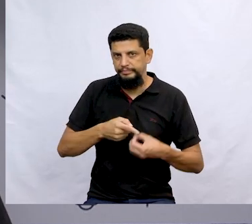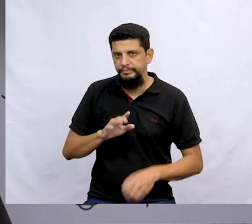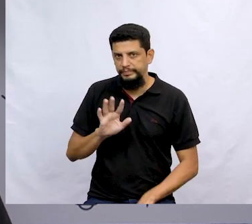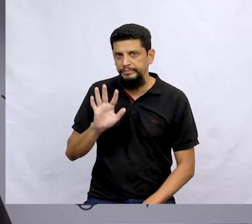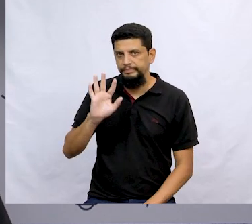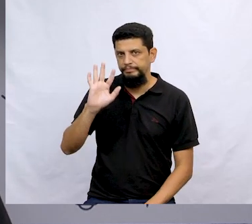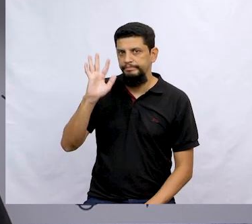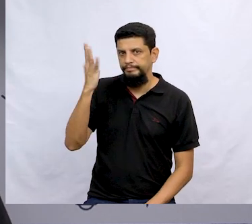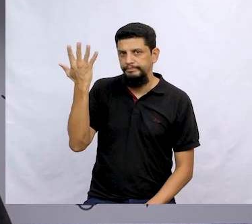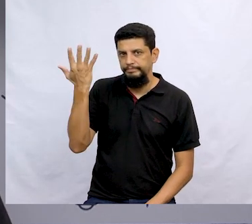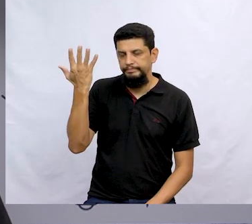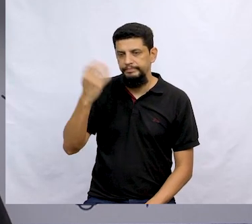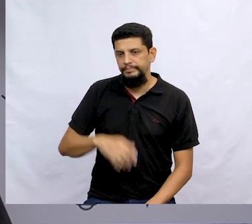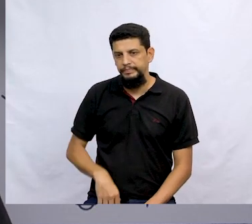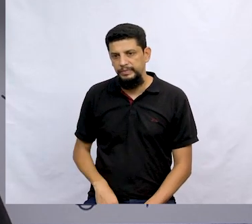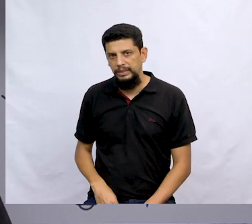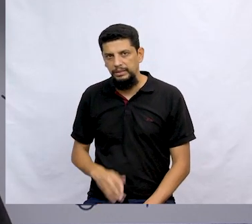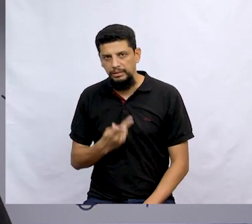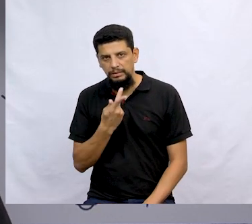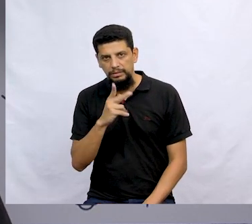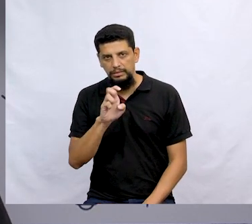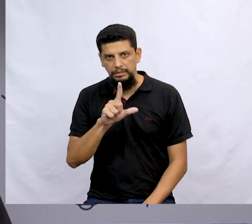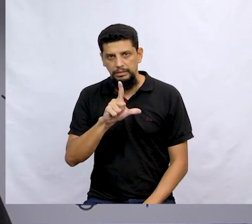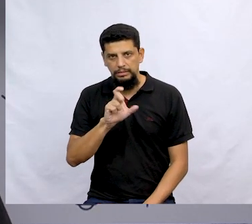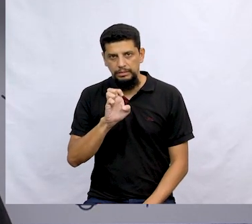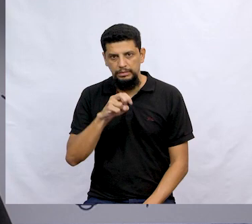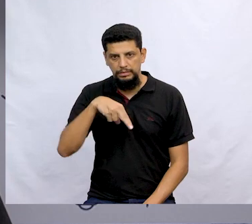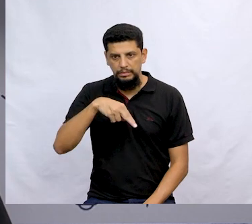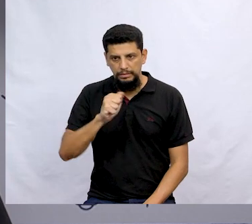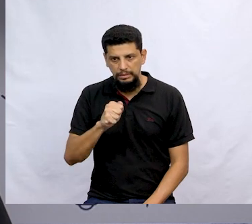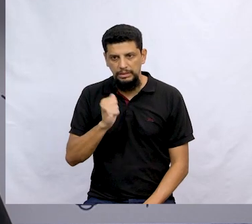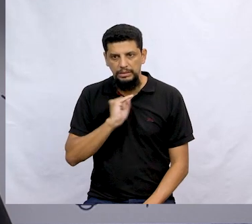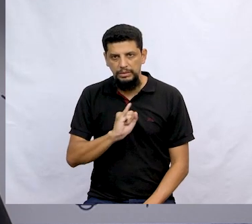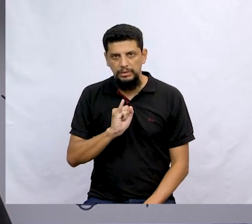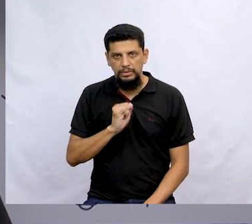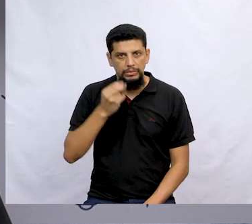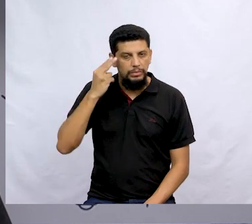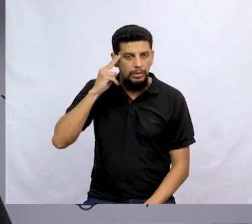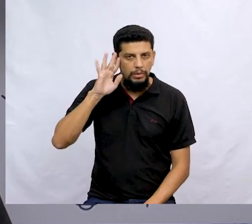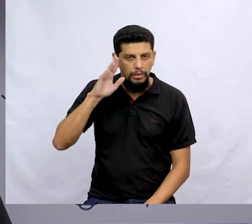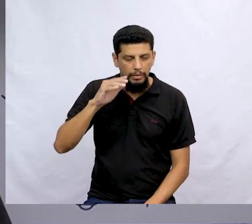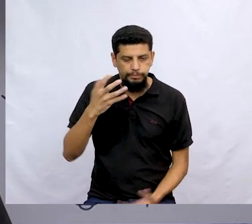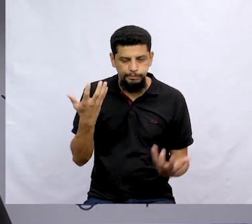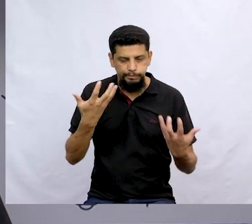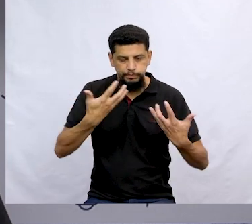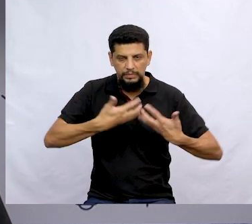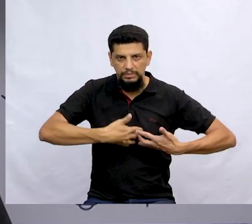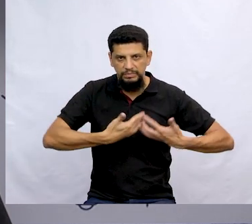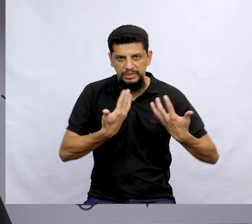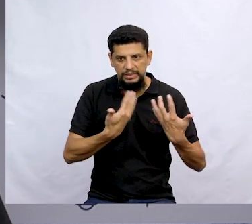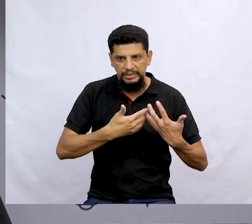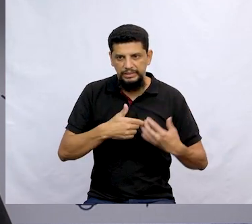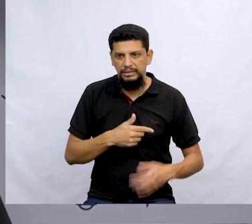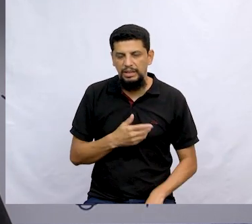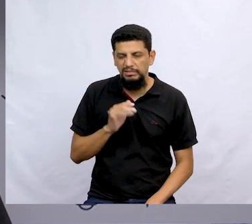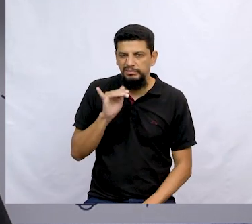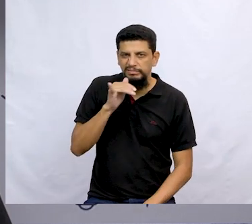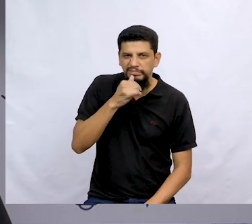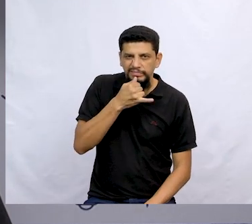isso aconteceu com os personagens e a Helena entendeu bem isso mesmo. Se os sonhos fossem presos, ela ficaria sem sonhos, né?